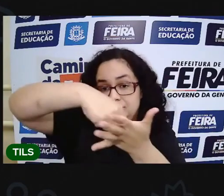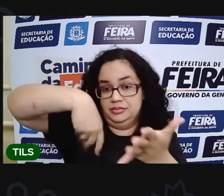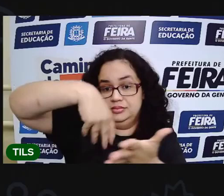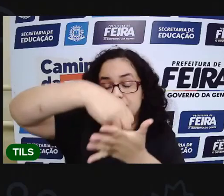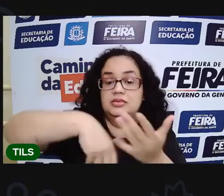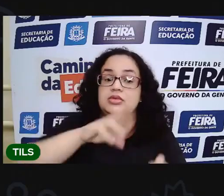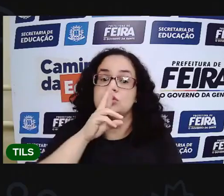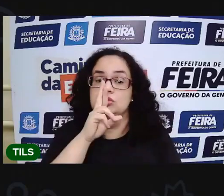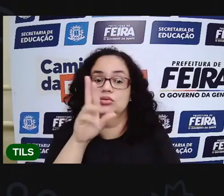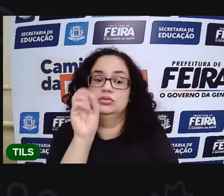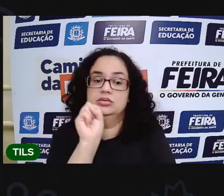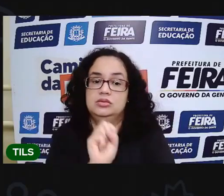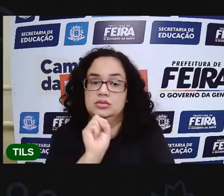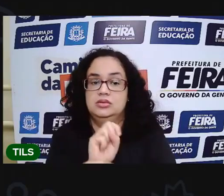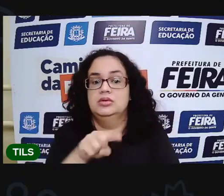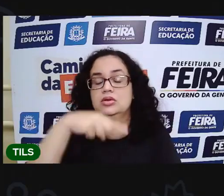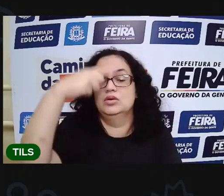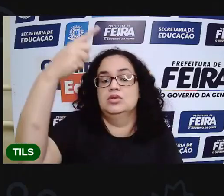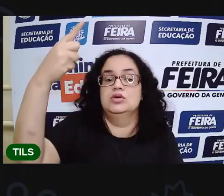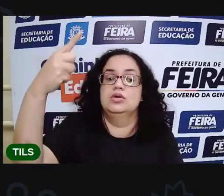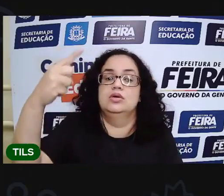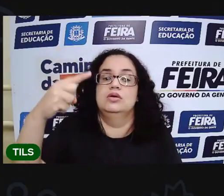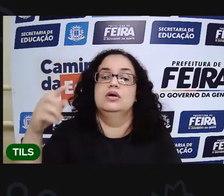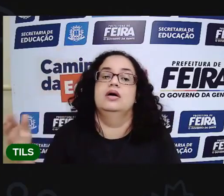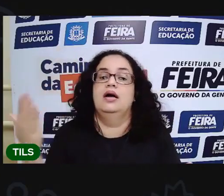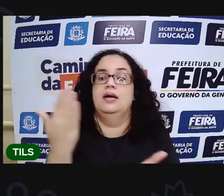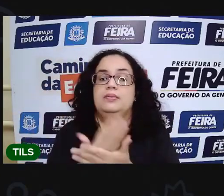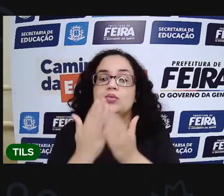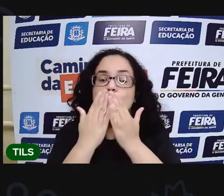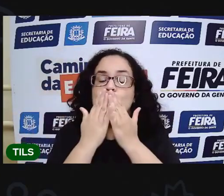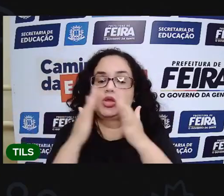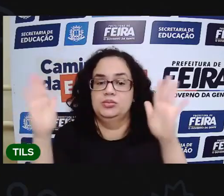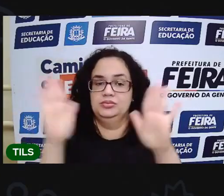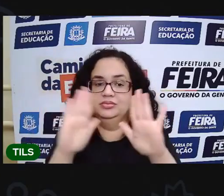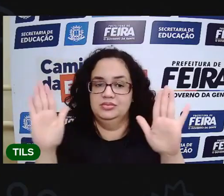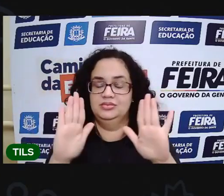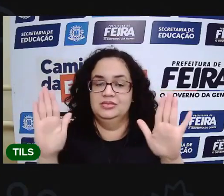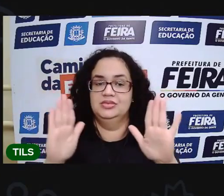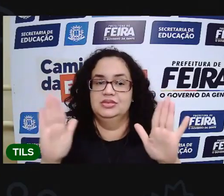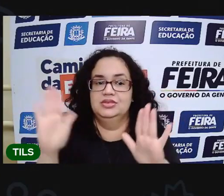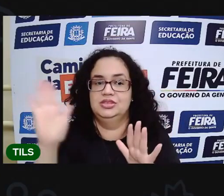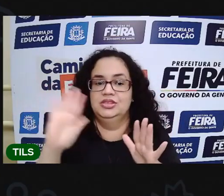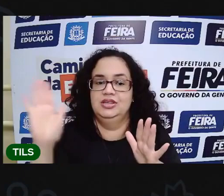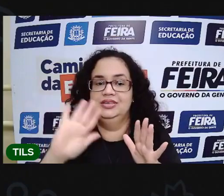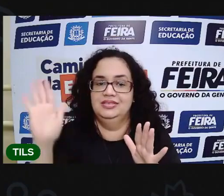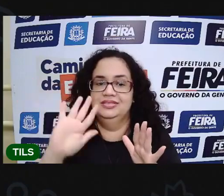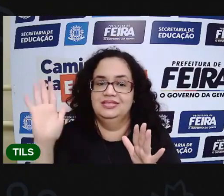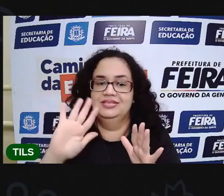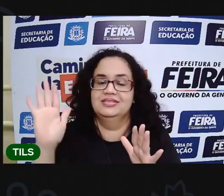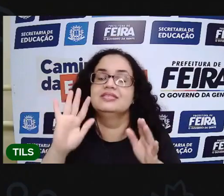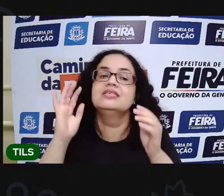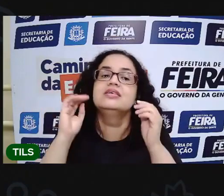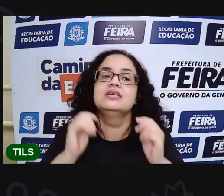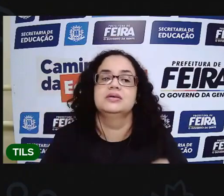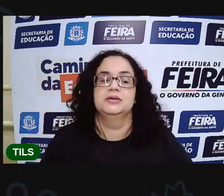Espero vocês no nosso próximo encontro. Grande beijo! Tchau! Tchau! Tchau! Tchau! Tchau! Tchau!